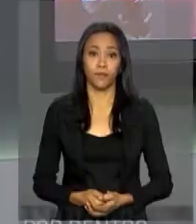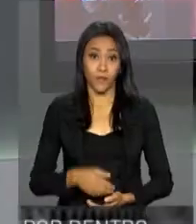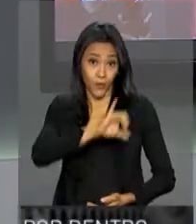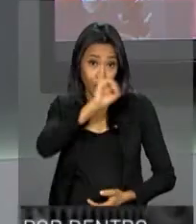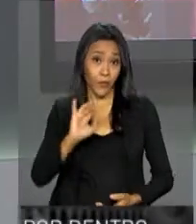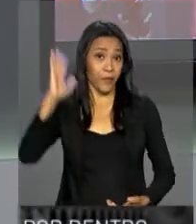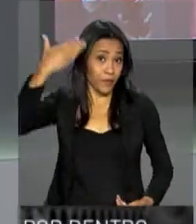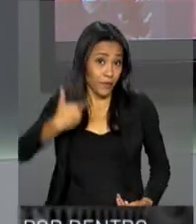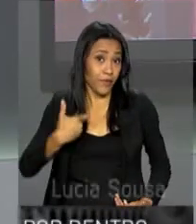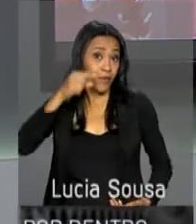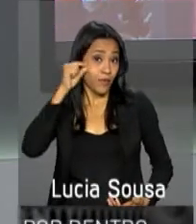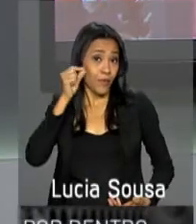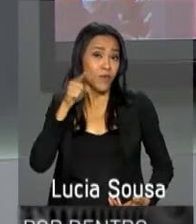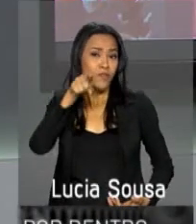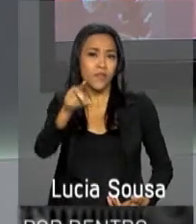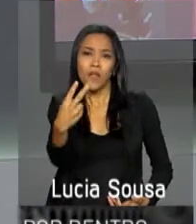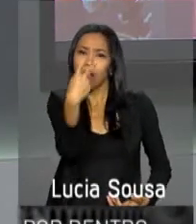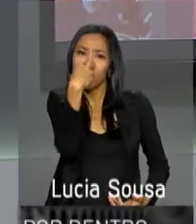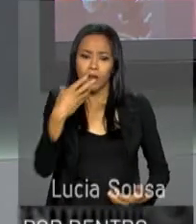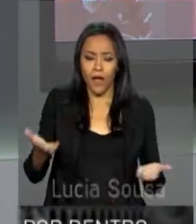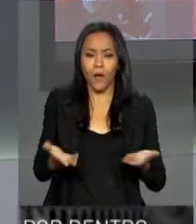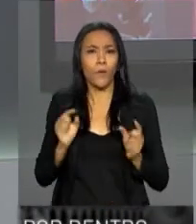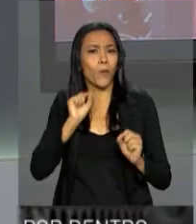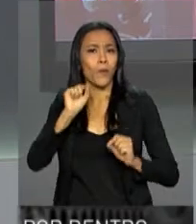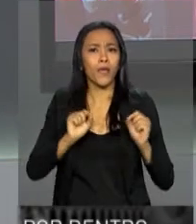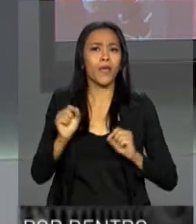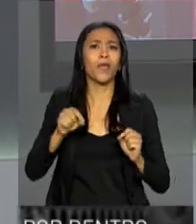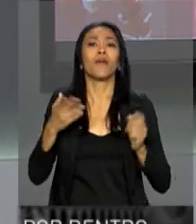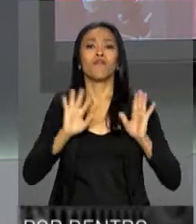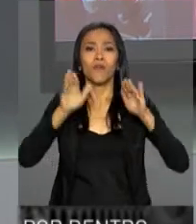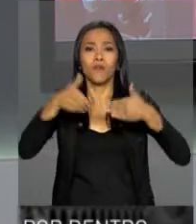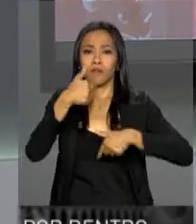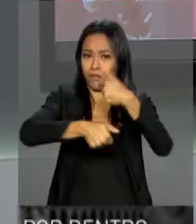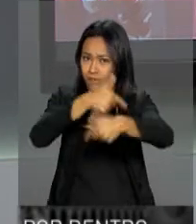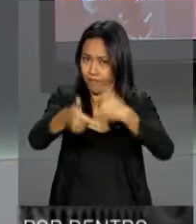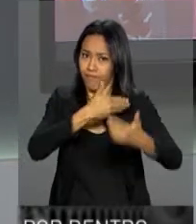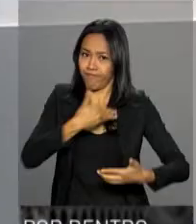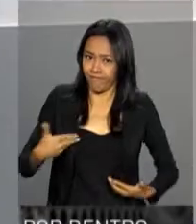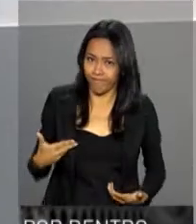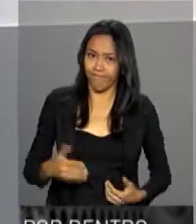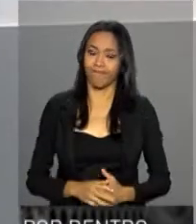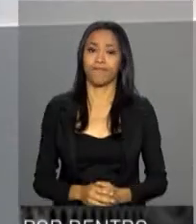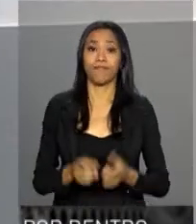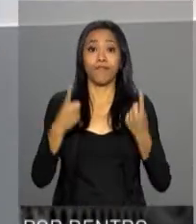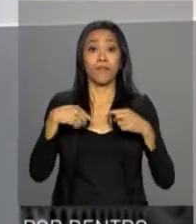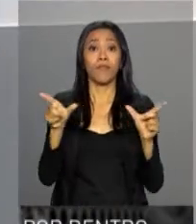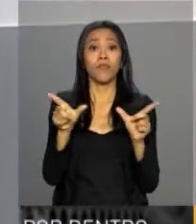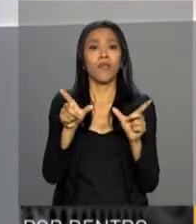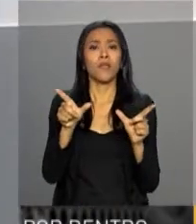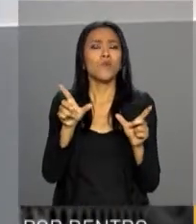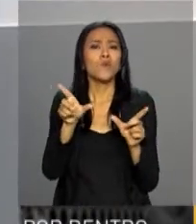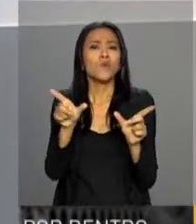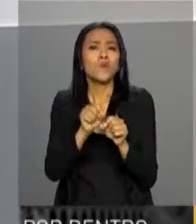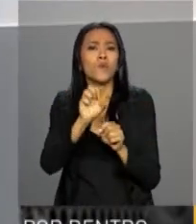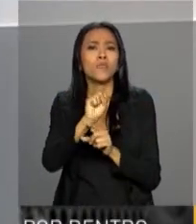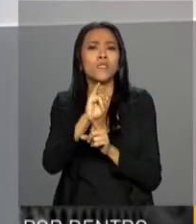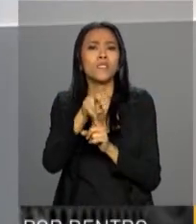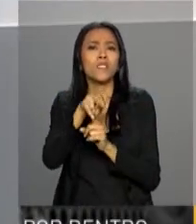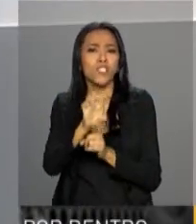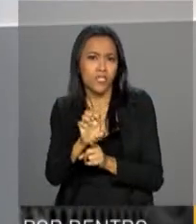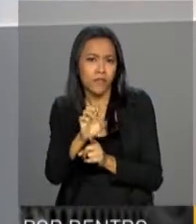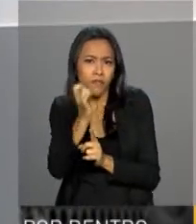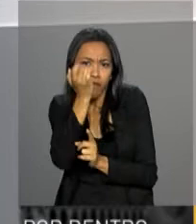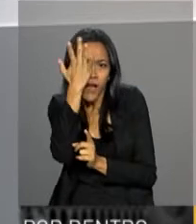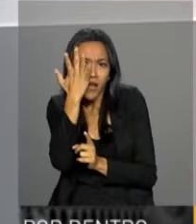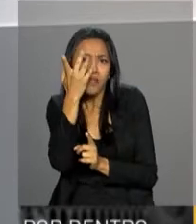Olá, sou Carla Vatier e você acompanha a partir de agora o programa Por Dentro do Governo. O Cinefácil do Portal Emprega Brasil